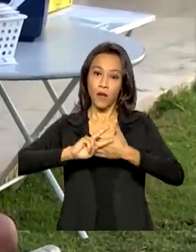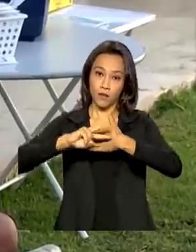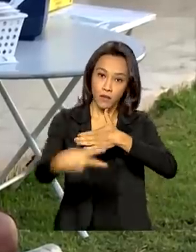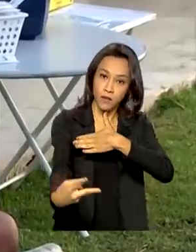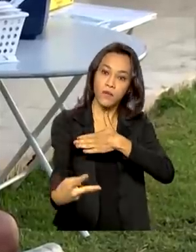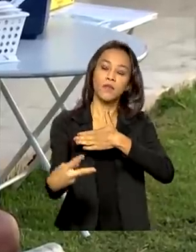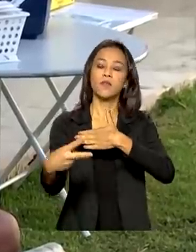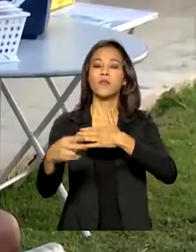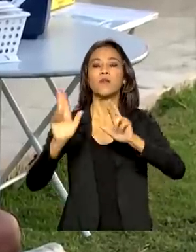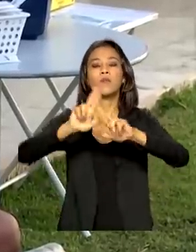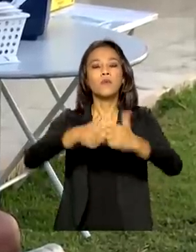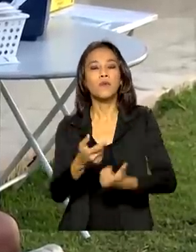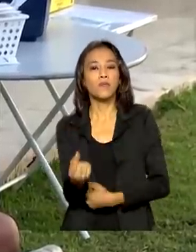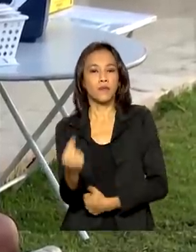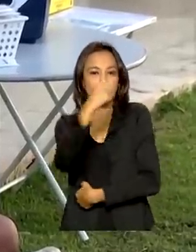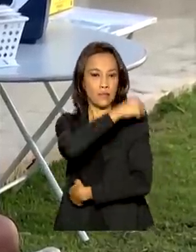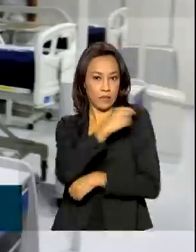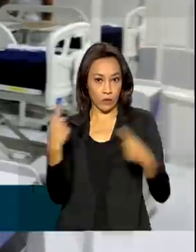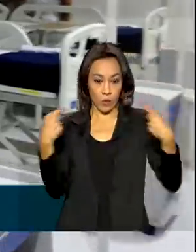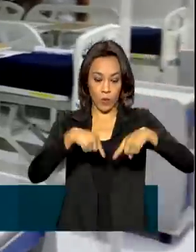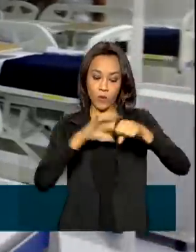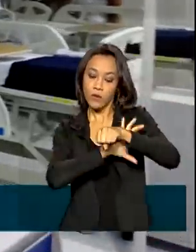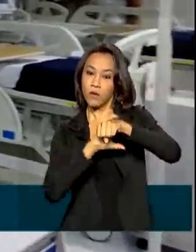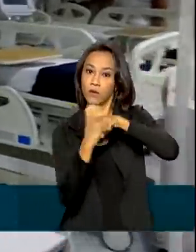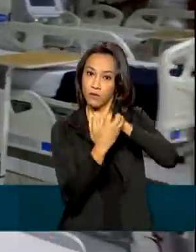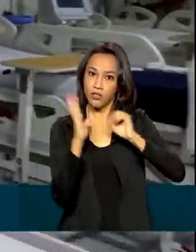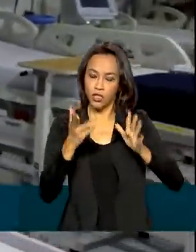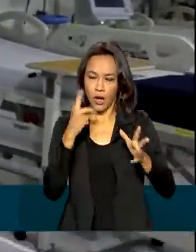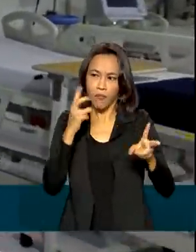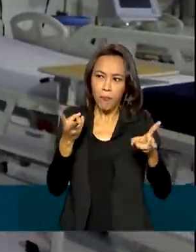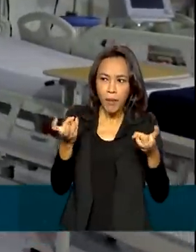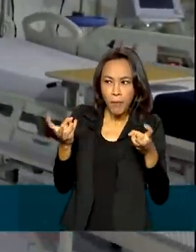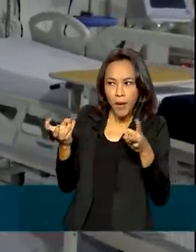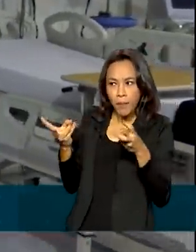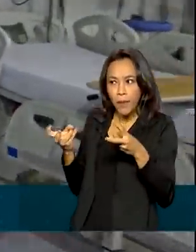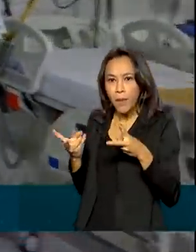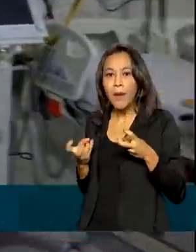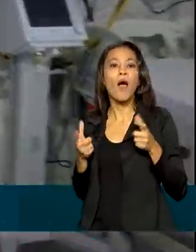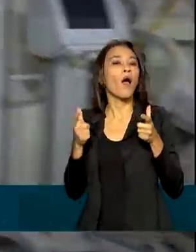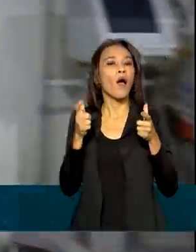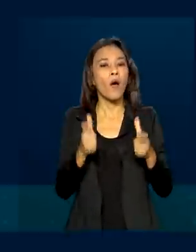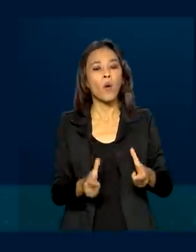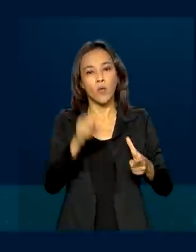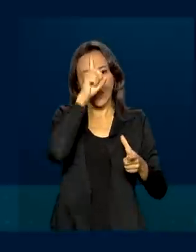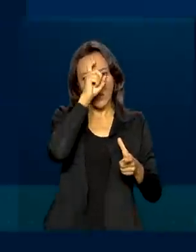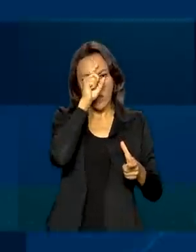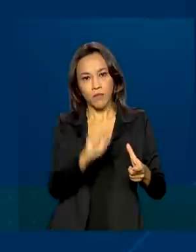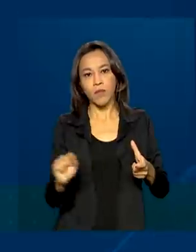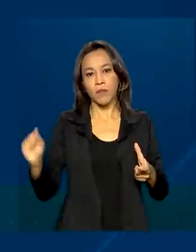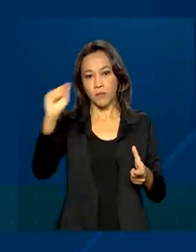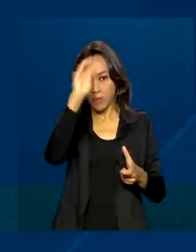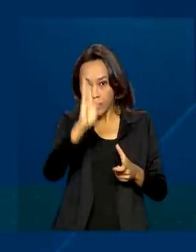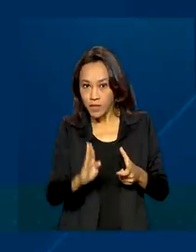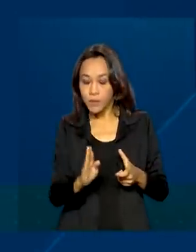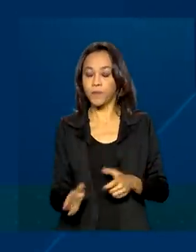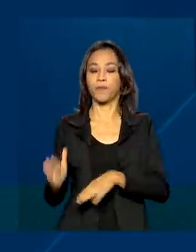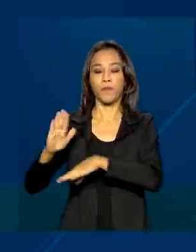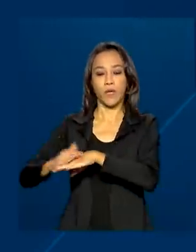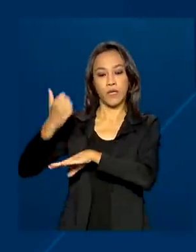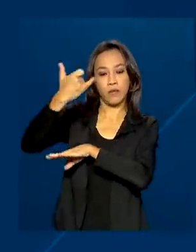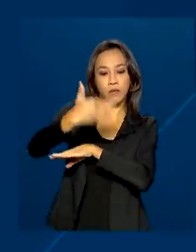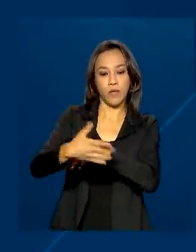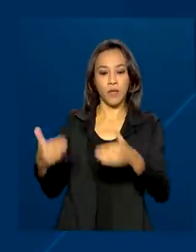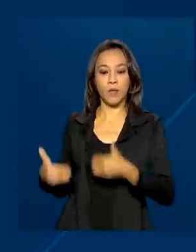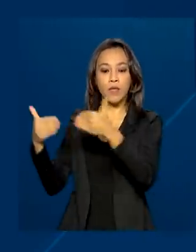gerados com a vacinação contra a Covid-19 já são sentidos na rede hospitalar do país. De acordo com o Ministério da